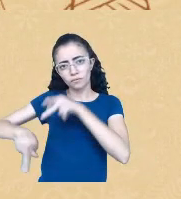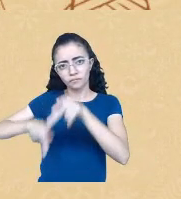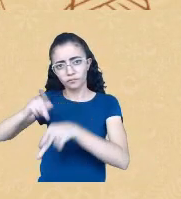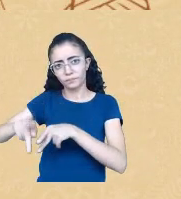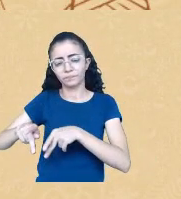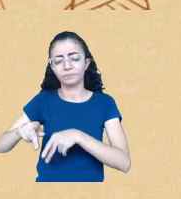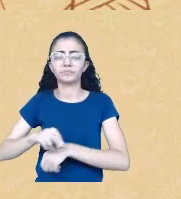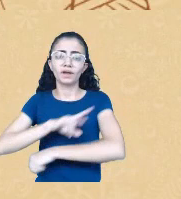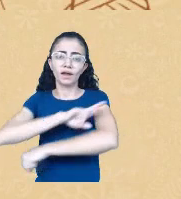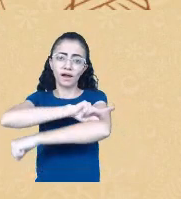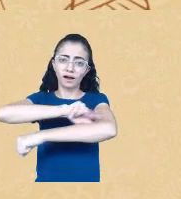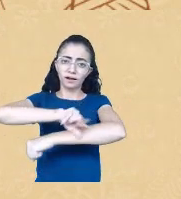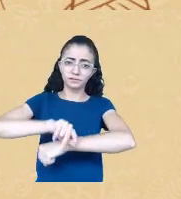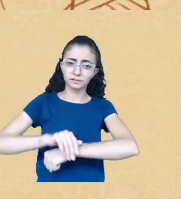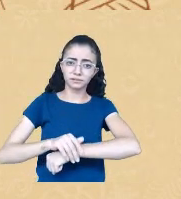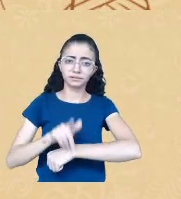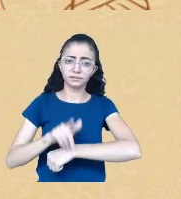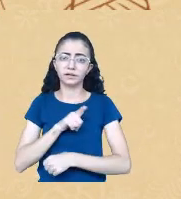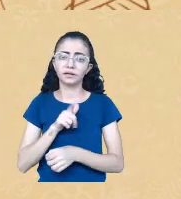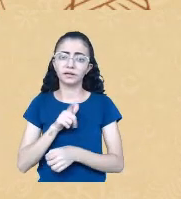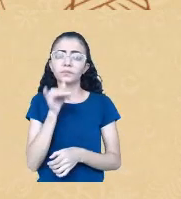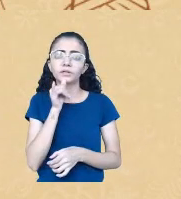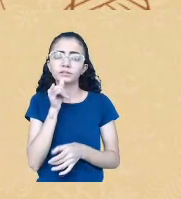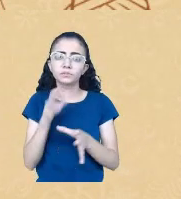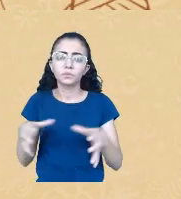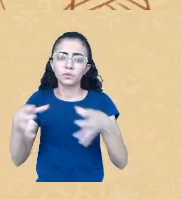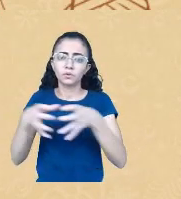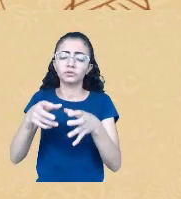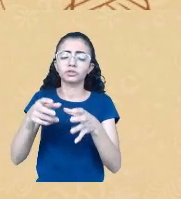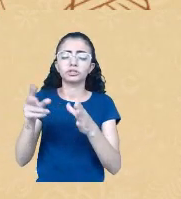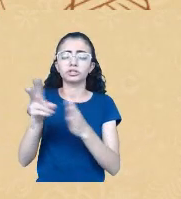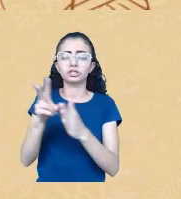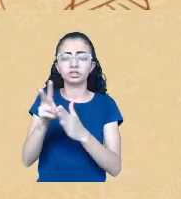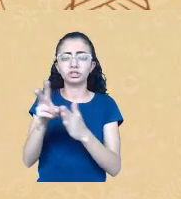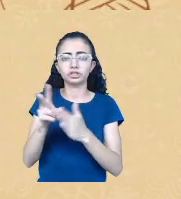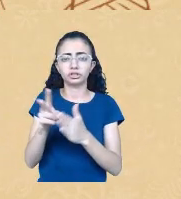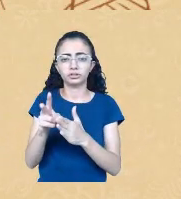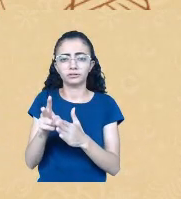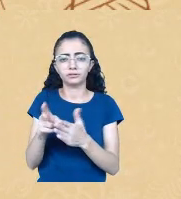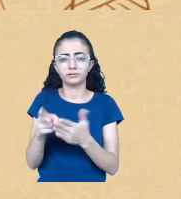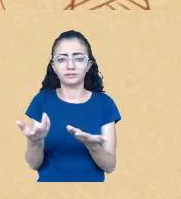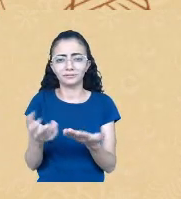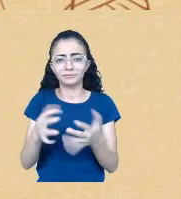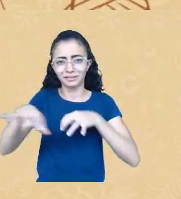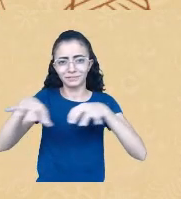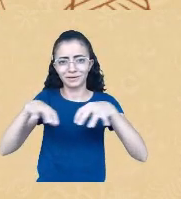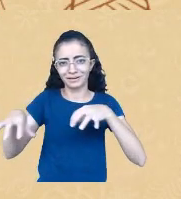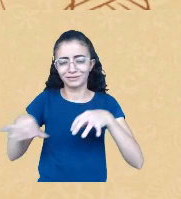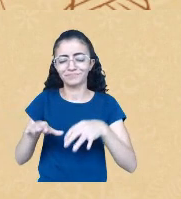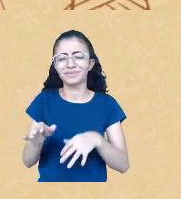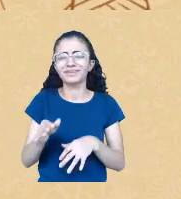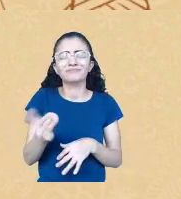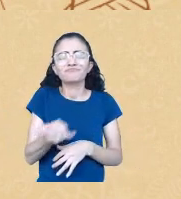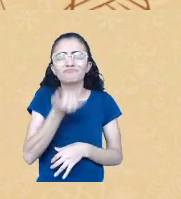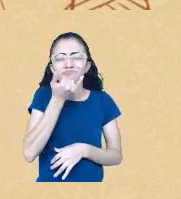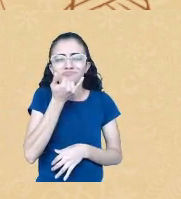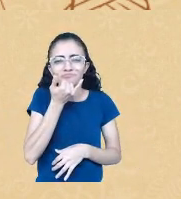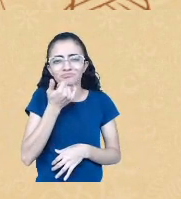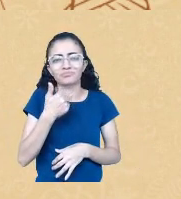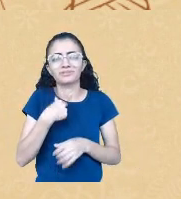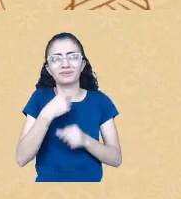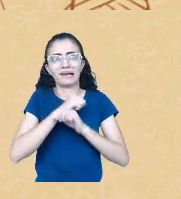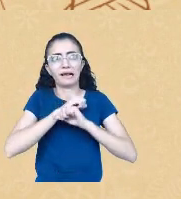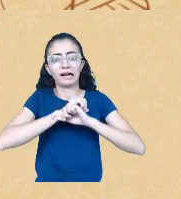etnia, caiapó. Então, só para iniciar bem do básico, né? Desculpem se eu estiver sendo muito óbvio, mas só para